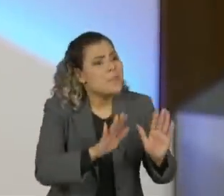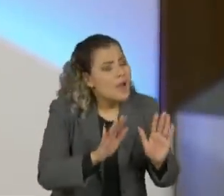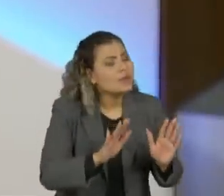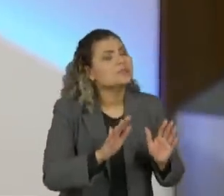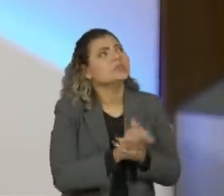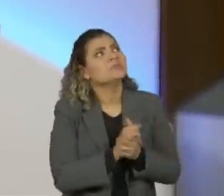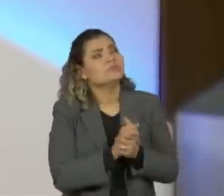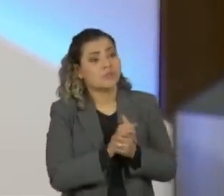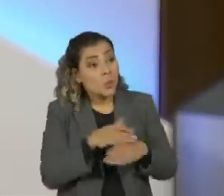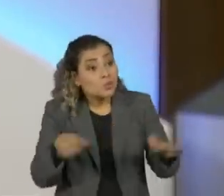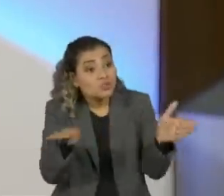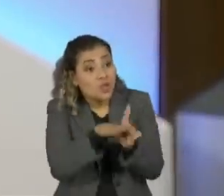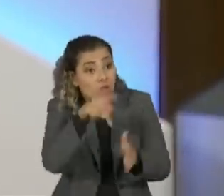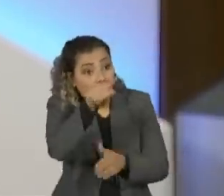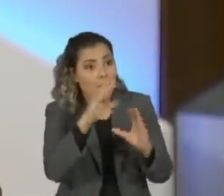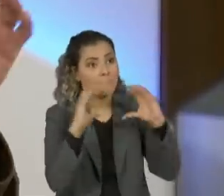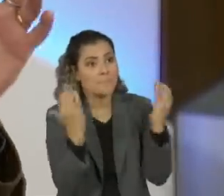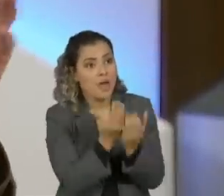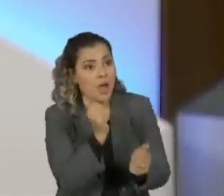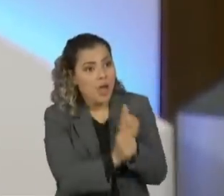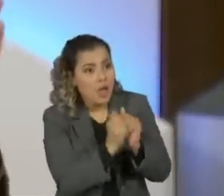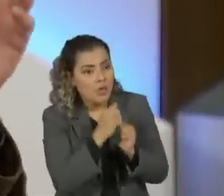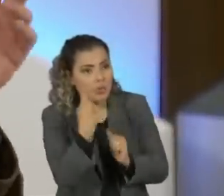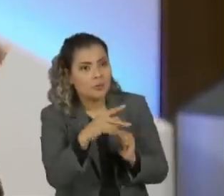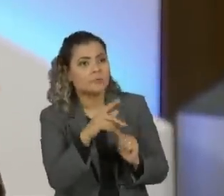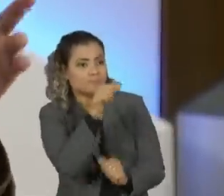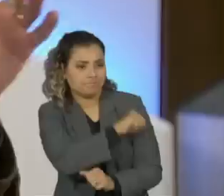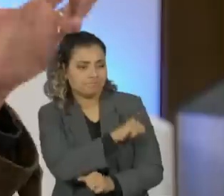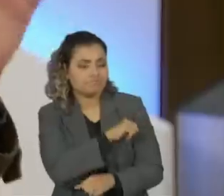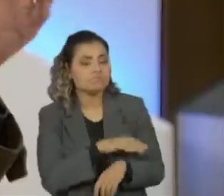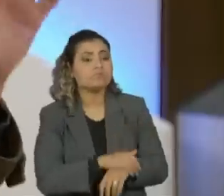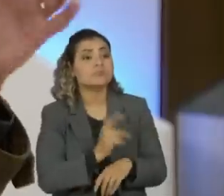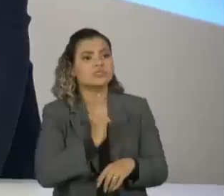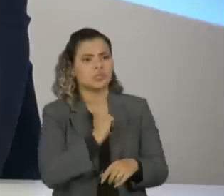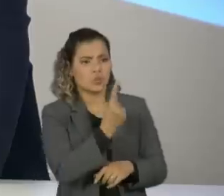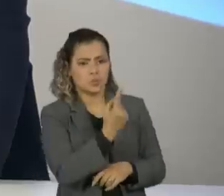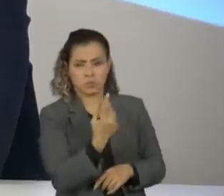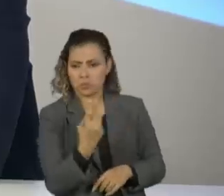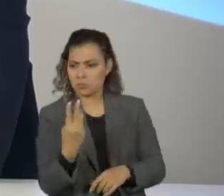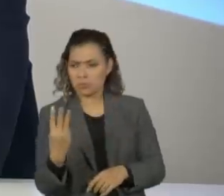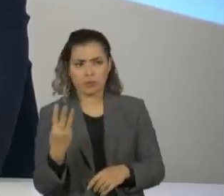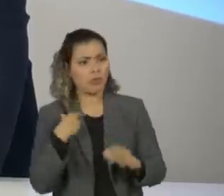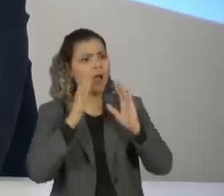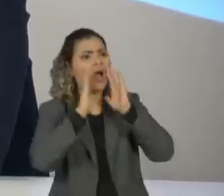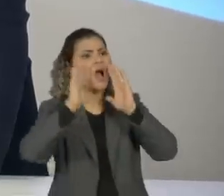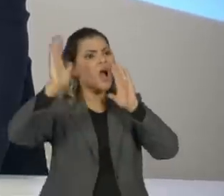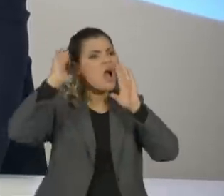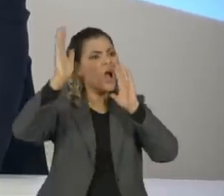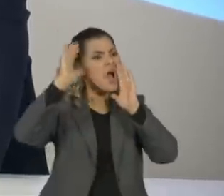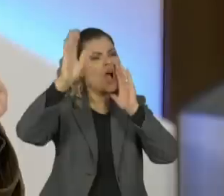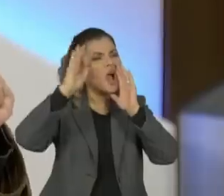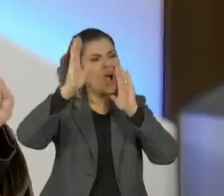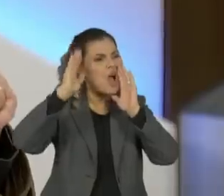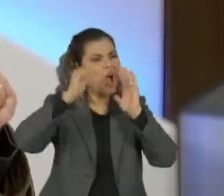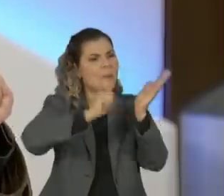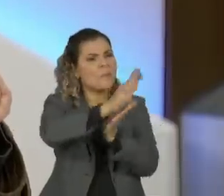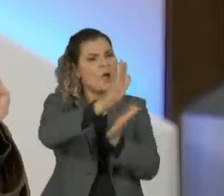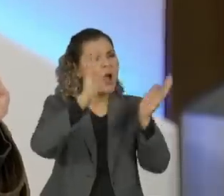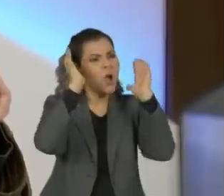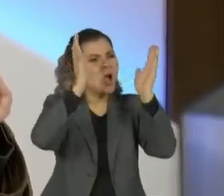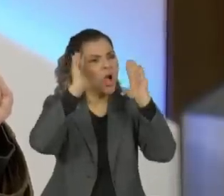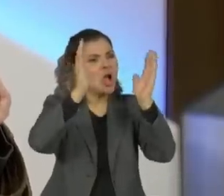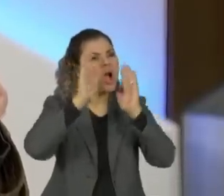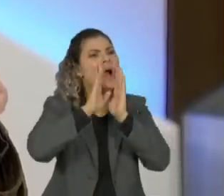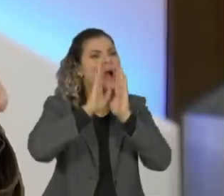chego no Maracanã, já tem um couro, um, dois, três, quatro, cinco mil, quero que o louvão vá para... Aí, eu